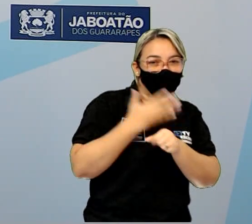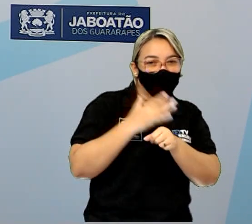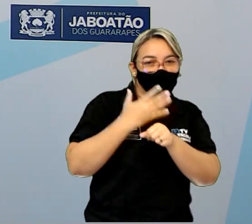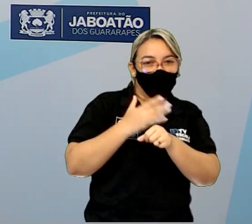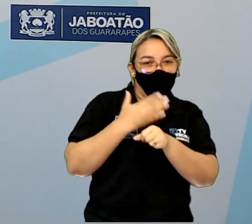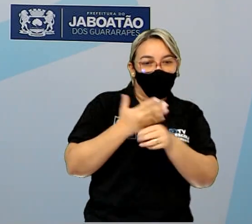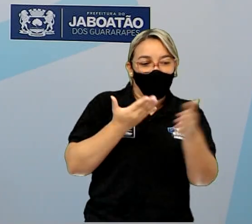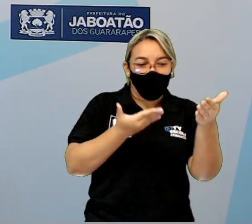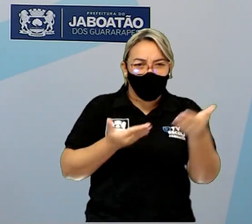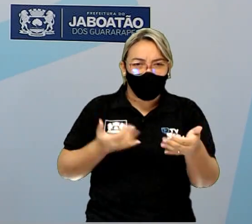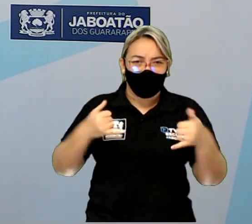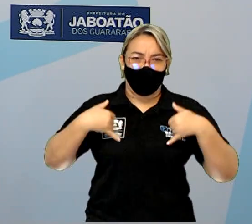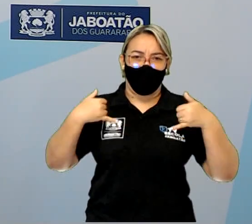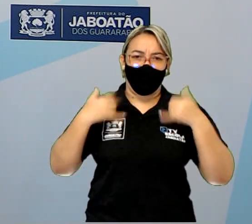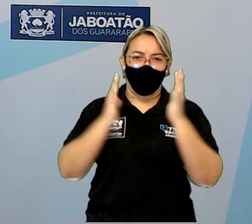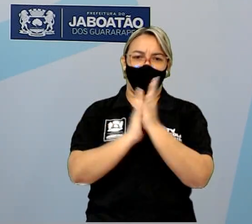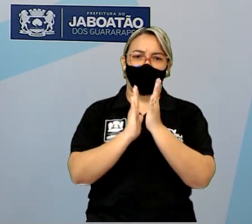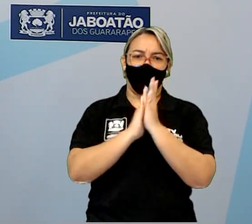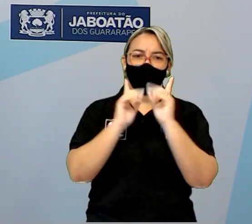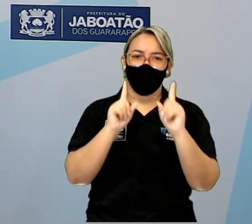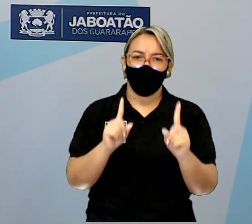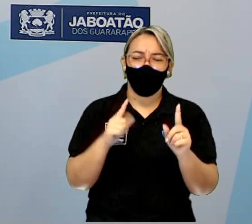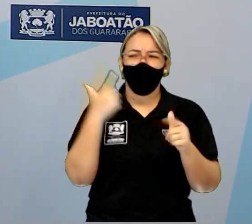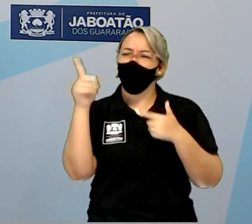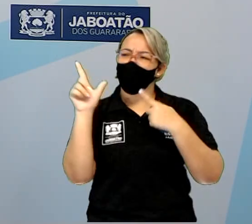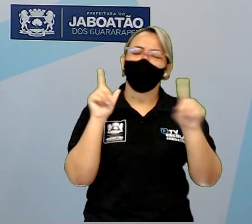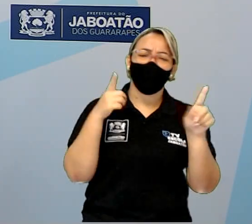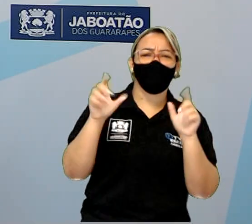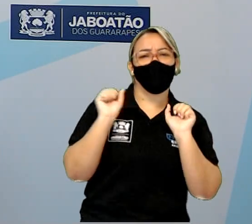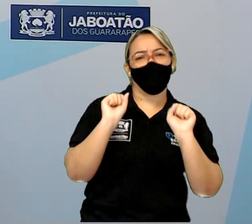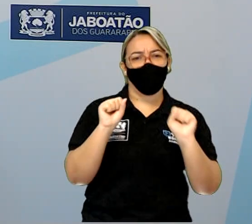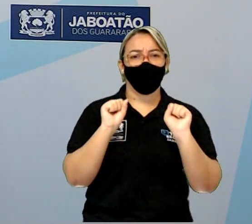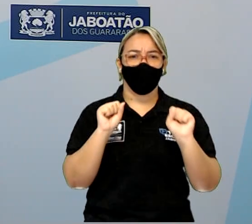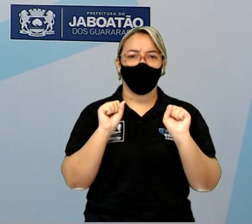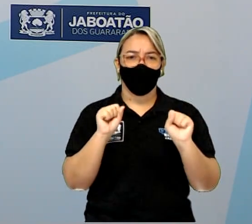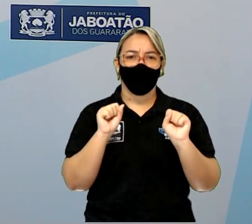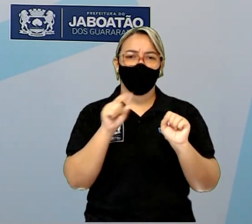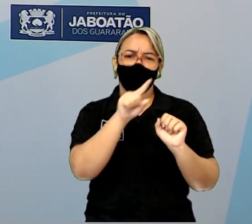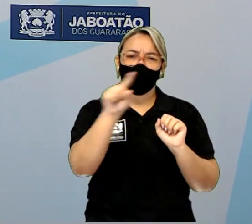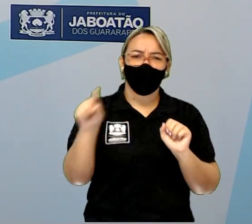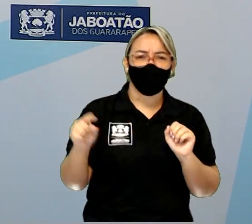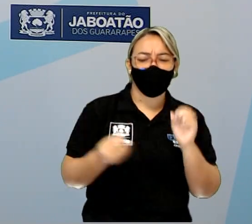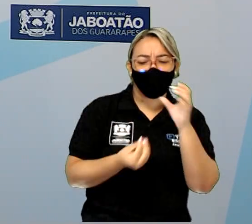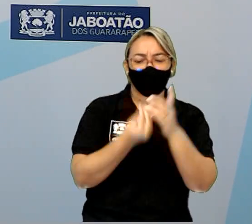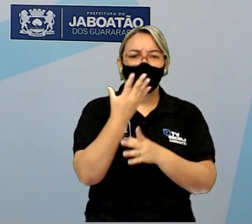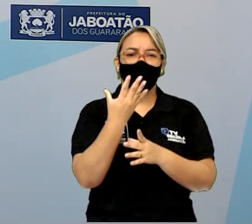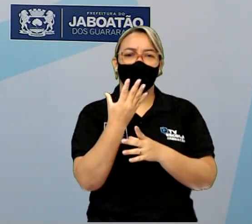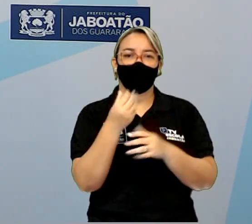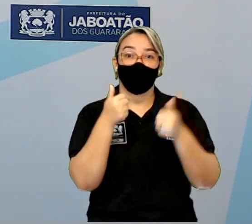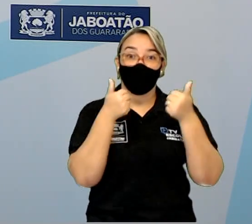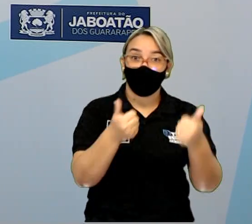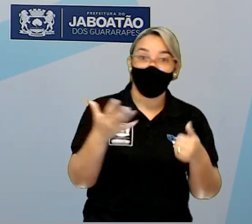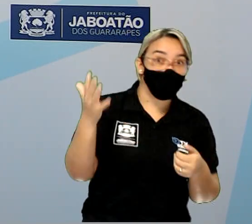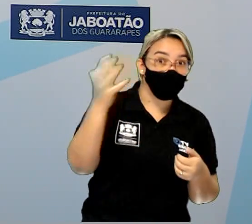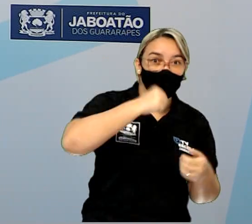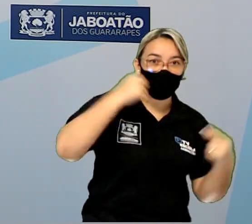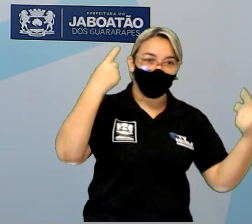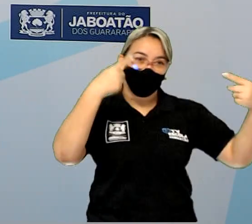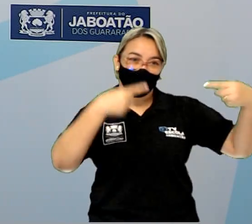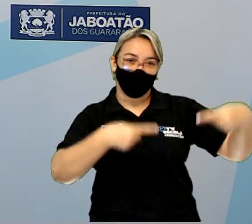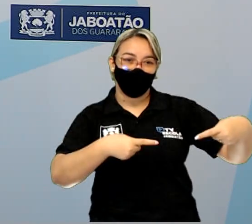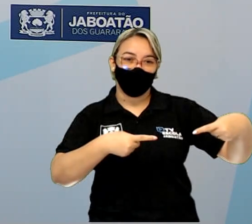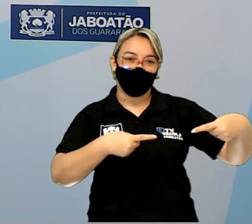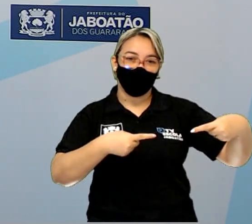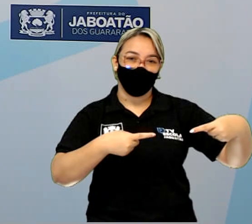com outros que você pode tentar fazer para fazer a sua produção. Então, vamos ao desafio?